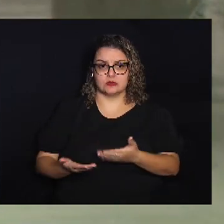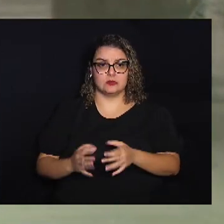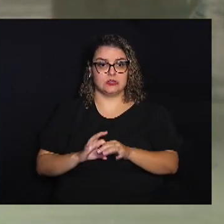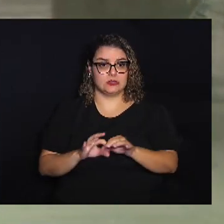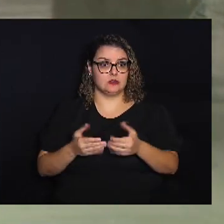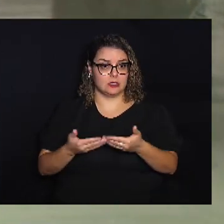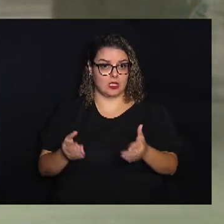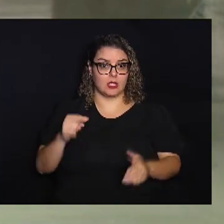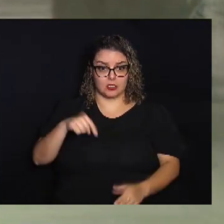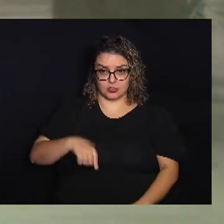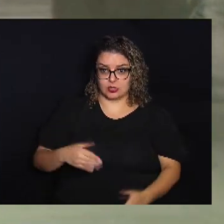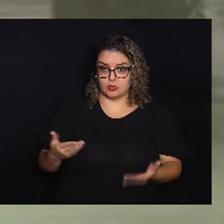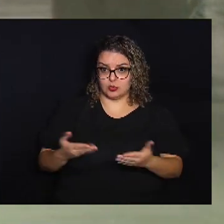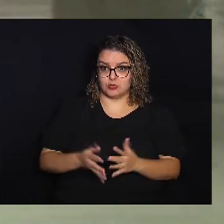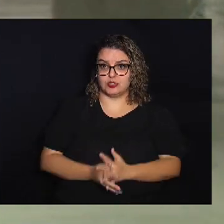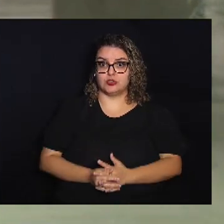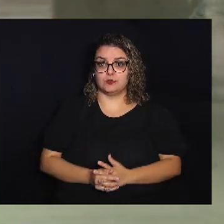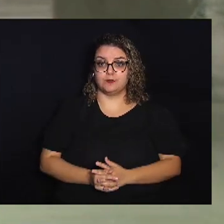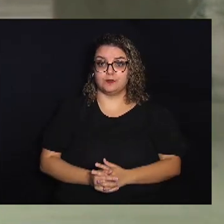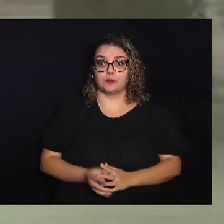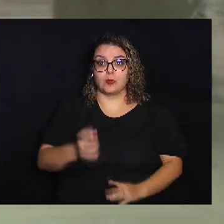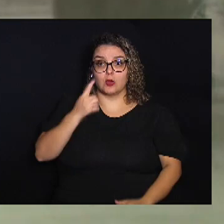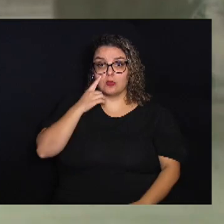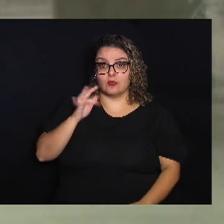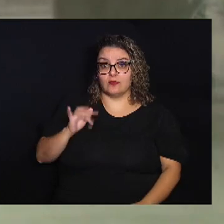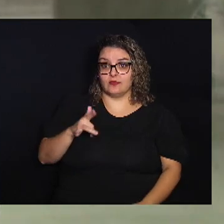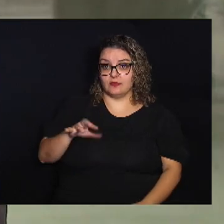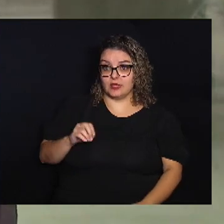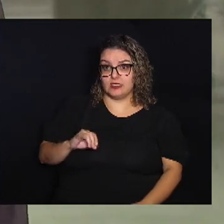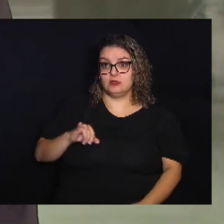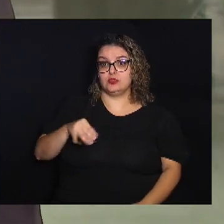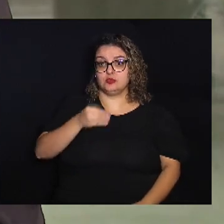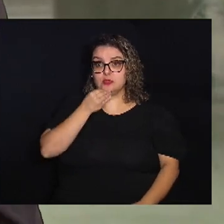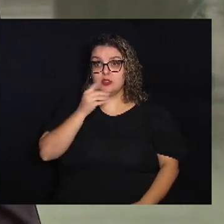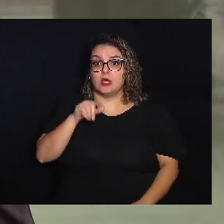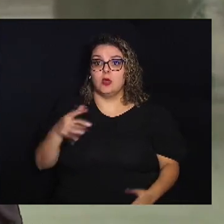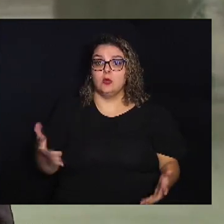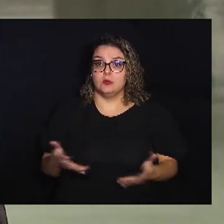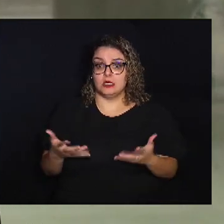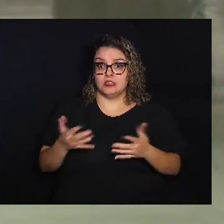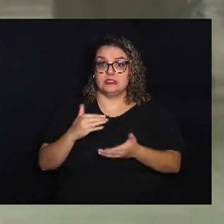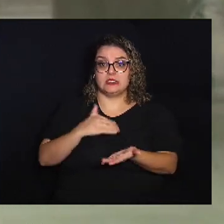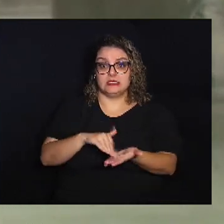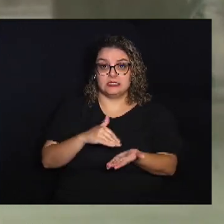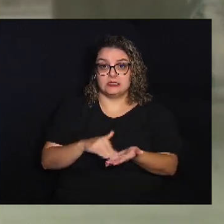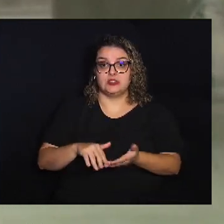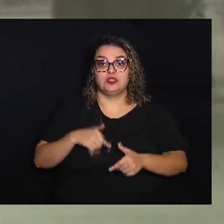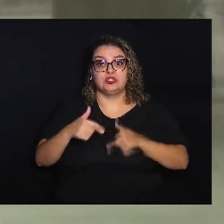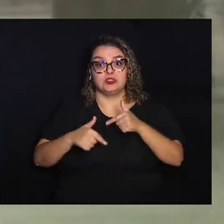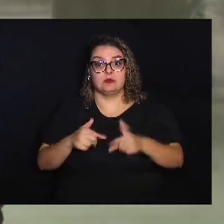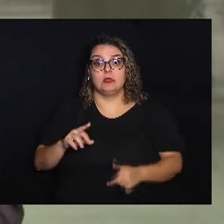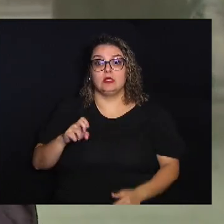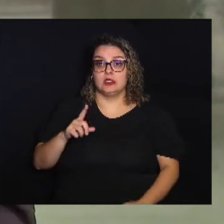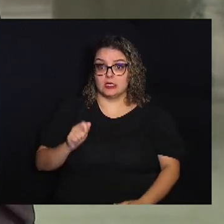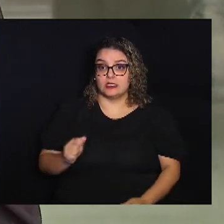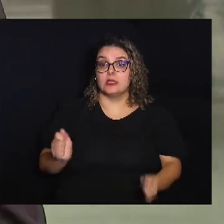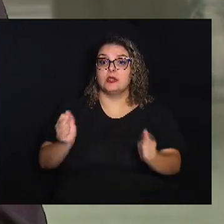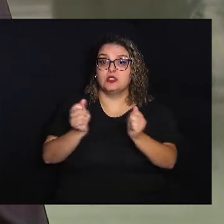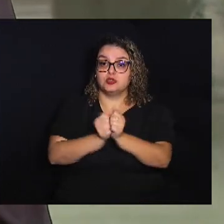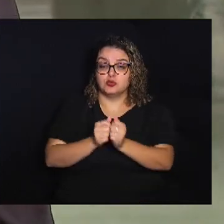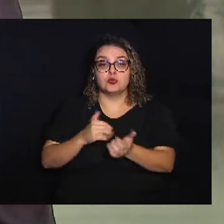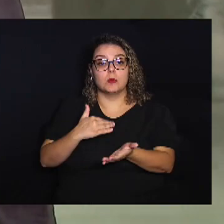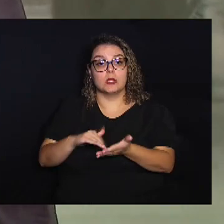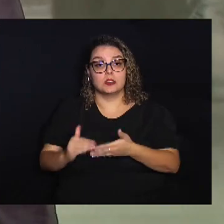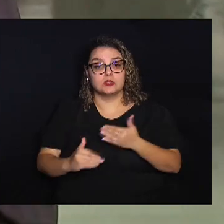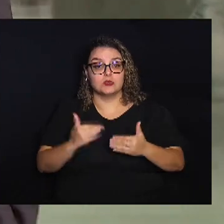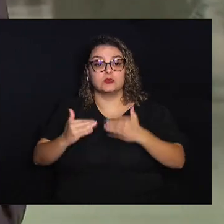oferecidos aqui hoje olha o feirão de oportunidades é uma iniciativa da Secretaria de Trabalho e Renda juntamente com a Secretaria de